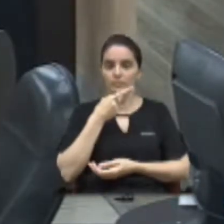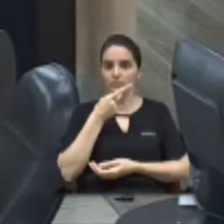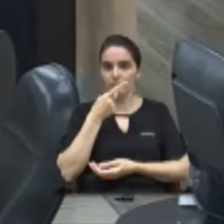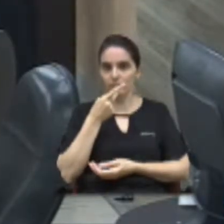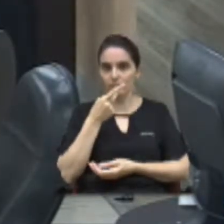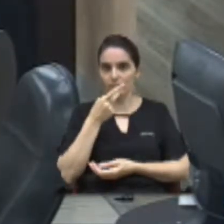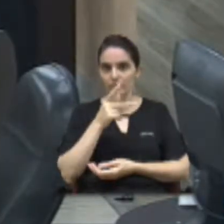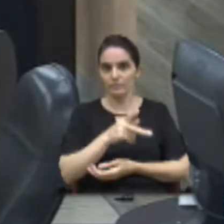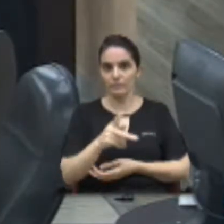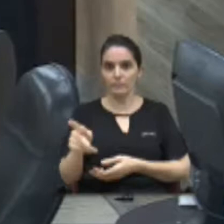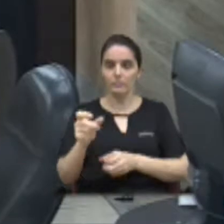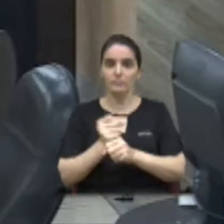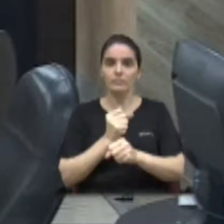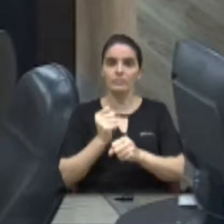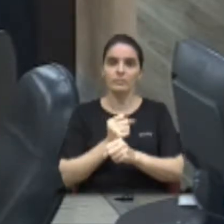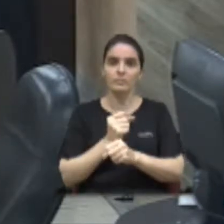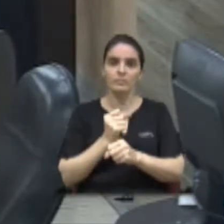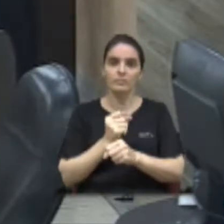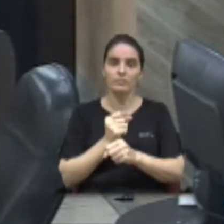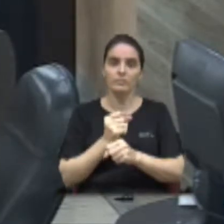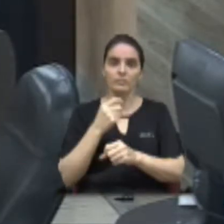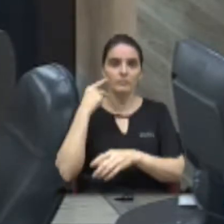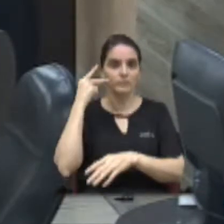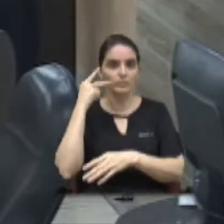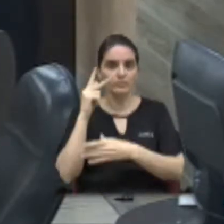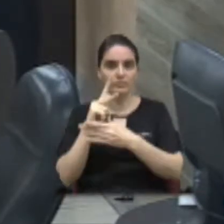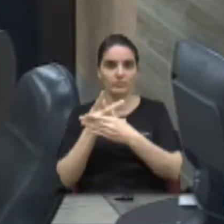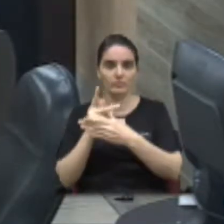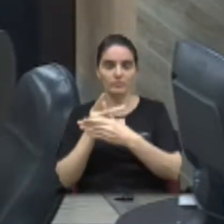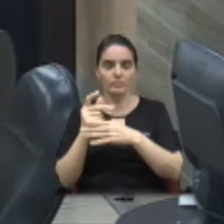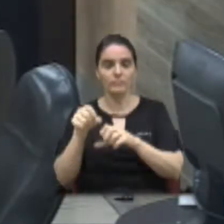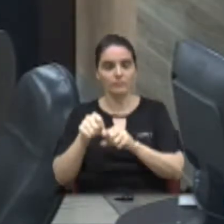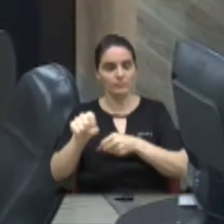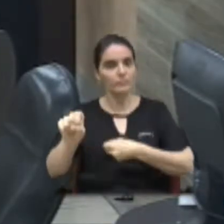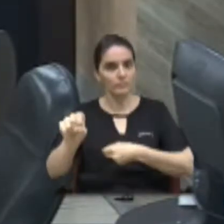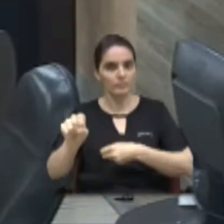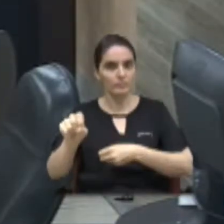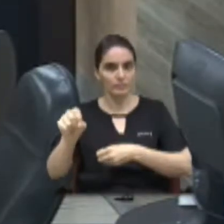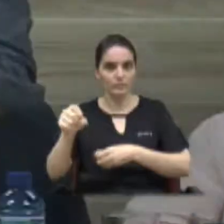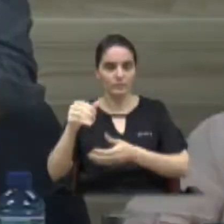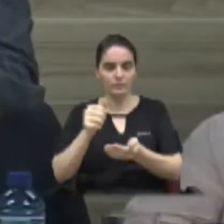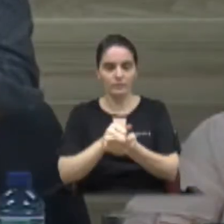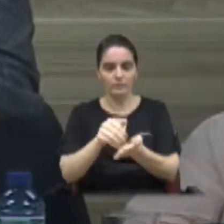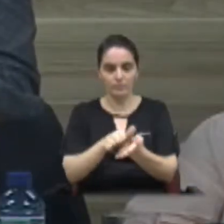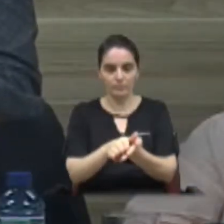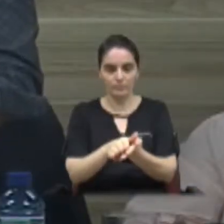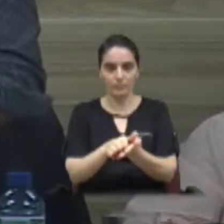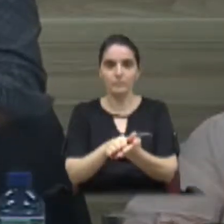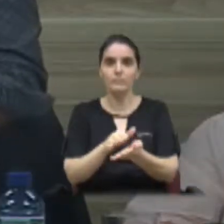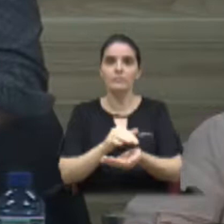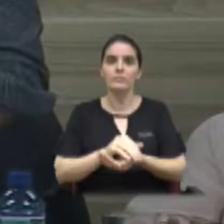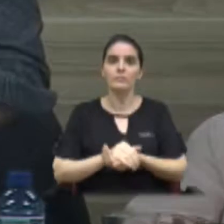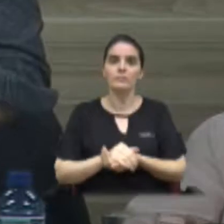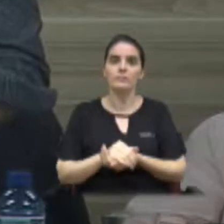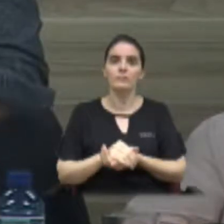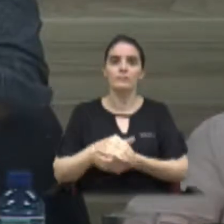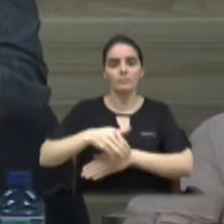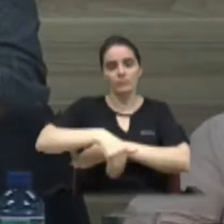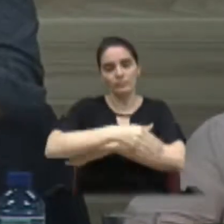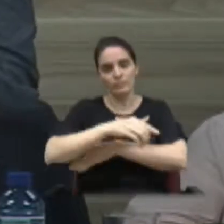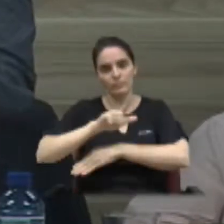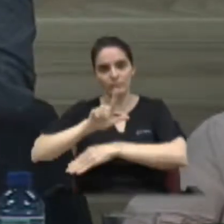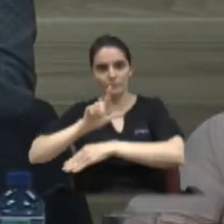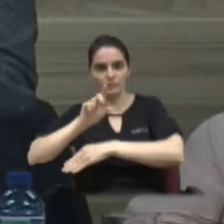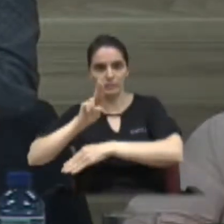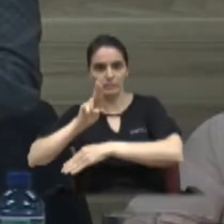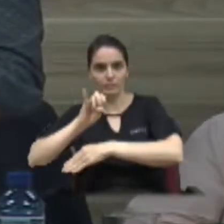da Comissão de Obras, o vereador Helder, que fiz o ofício realmente sobre as multas da Luiz Pântano. E farei,